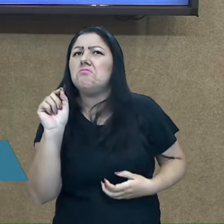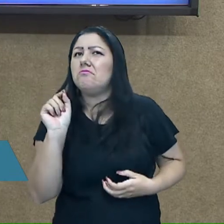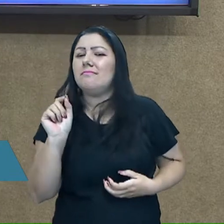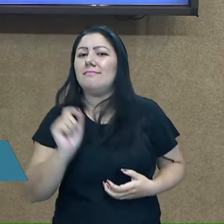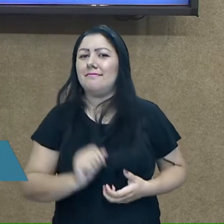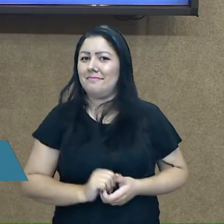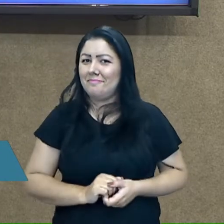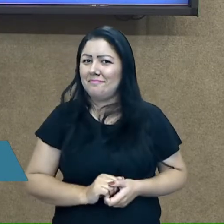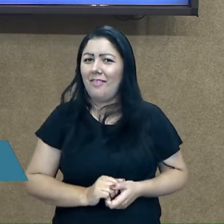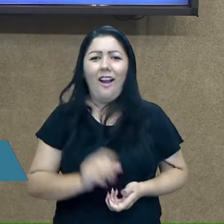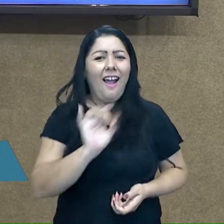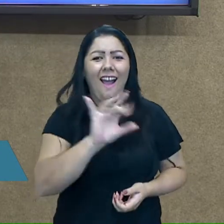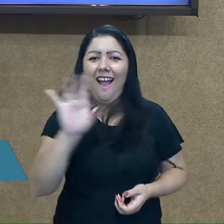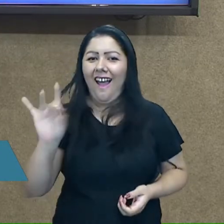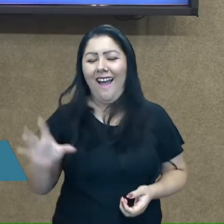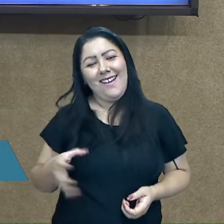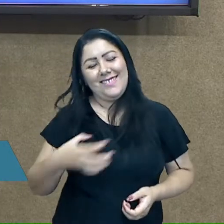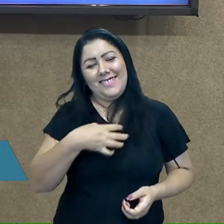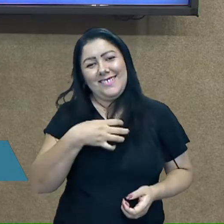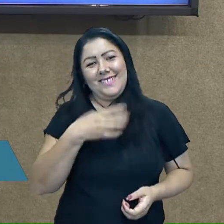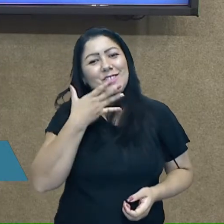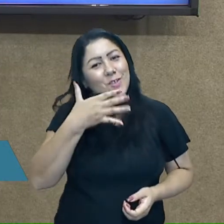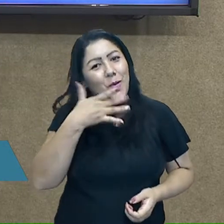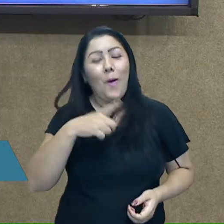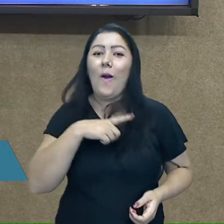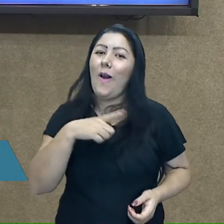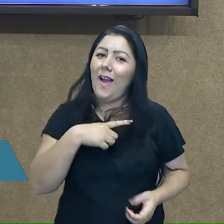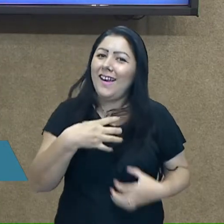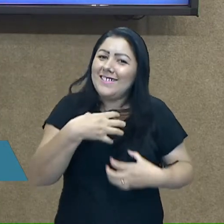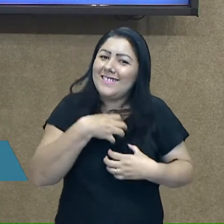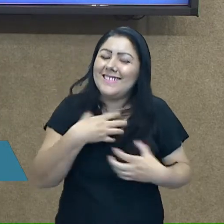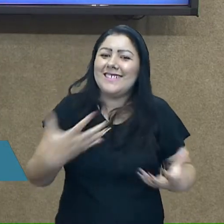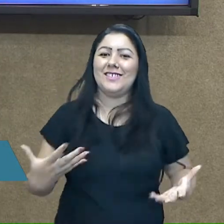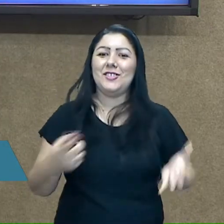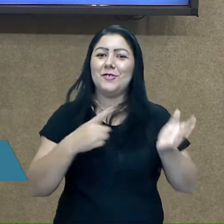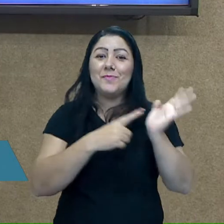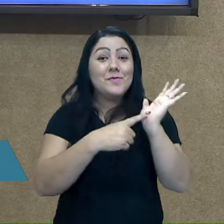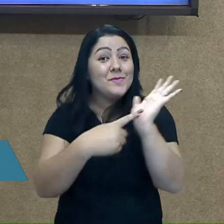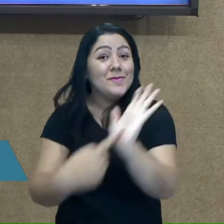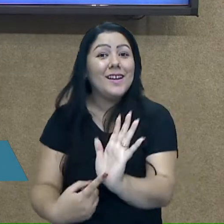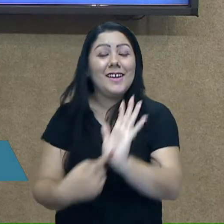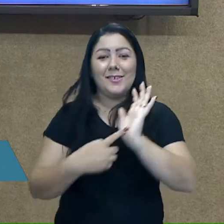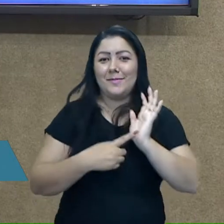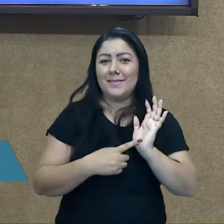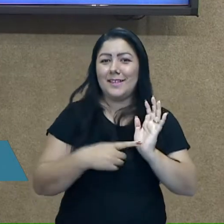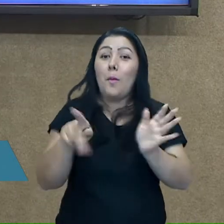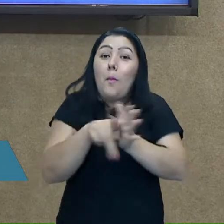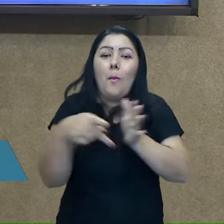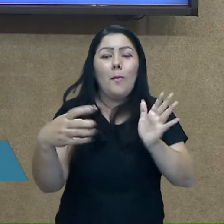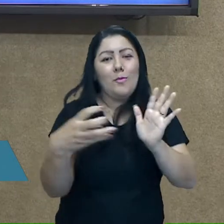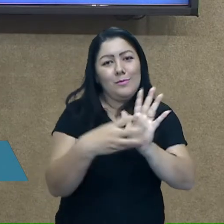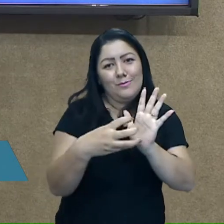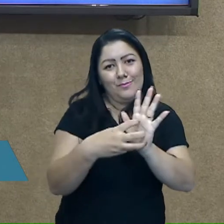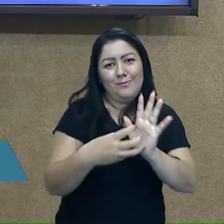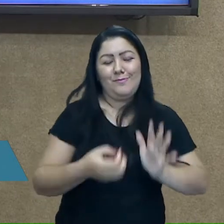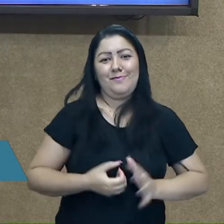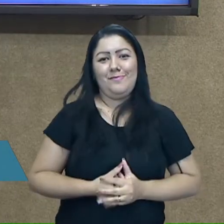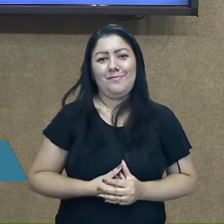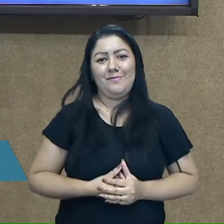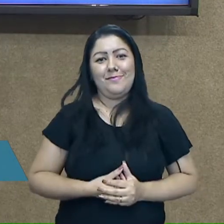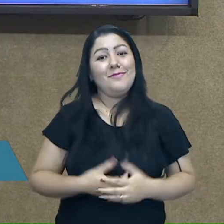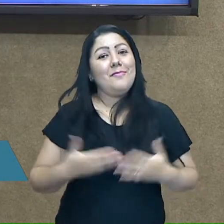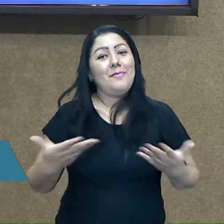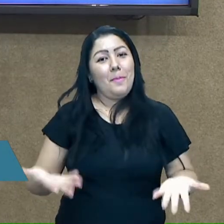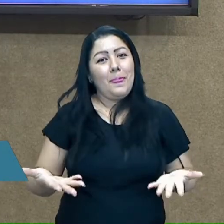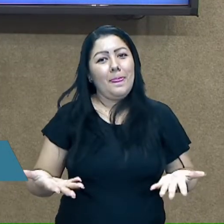sentimento, cada cor tem a sua representatividade, cada cor tem a sua própria simbologia. E isso nós